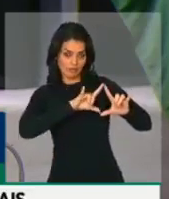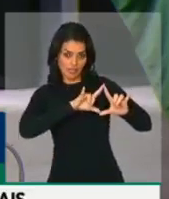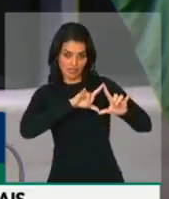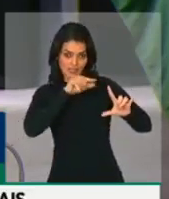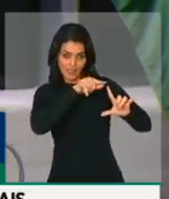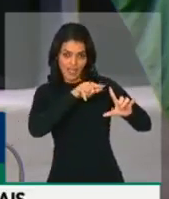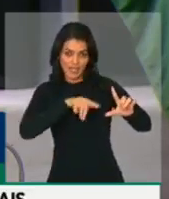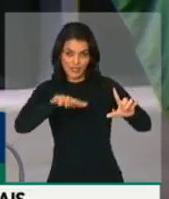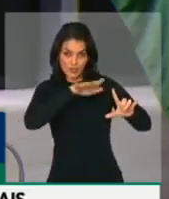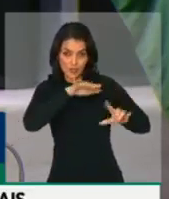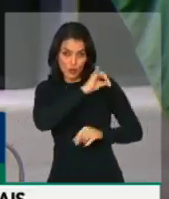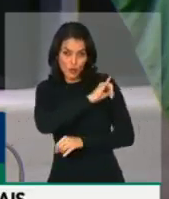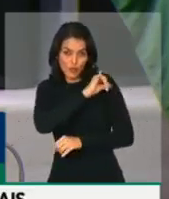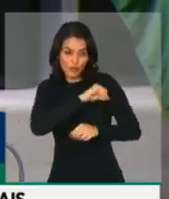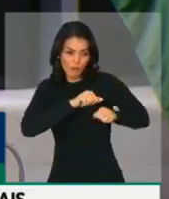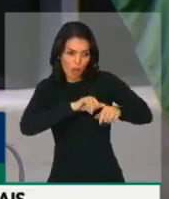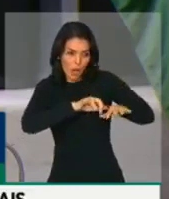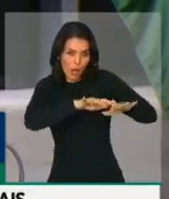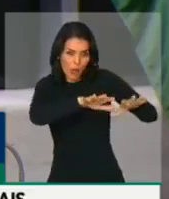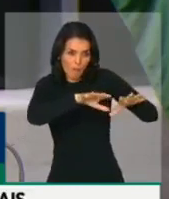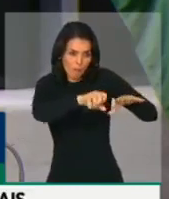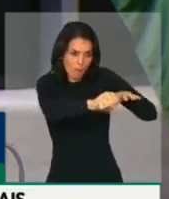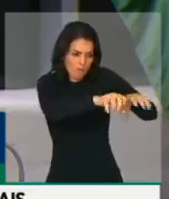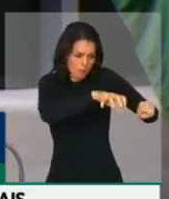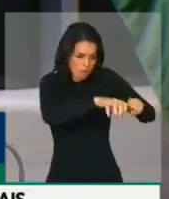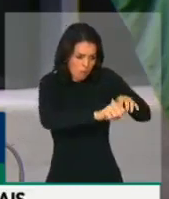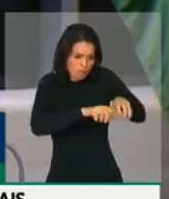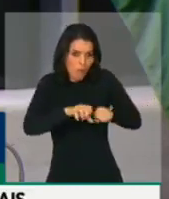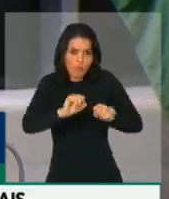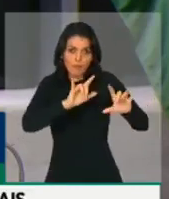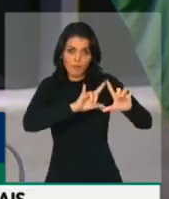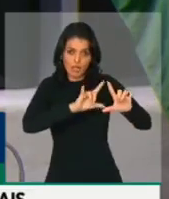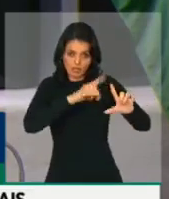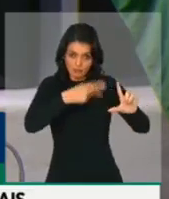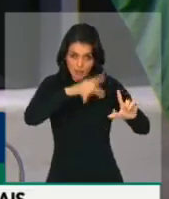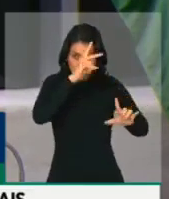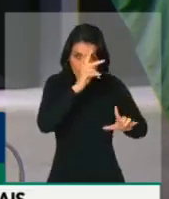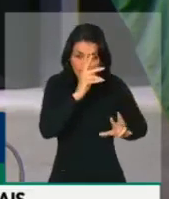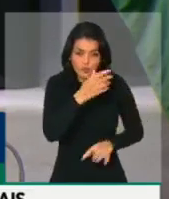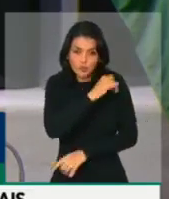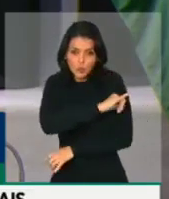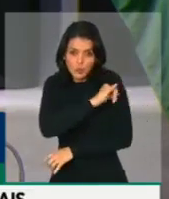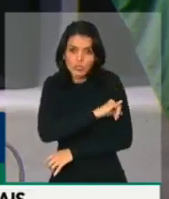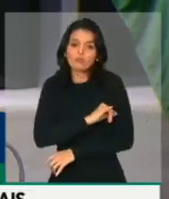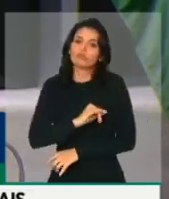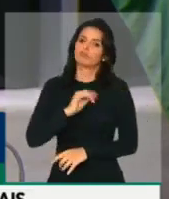todos, porque não se trata de um problema só do Rio de Janeiro, se trata de um problema